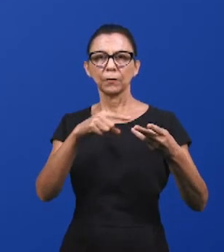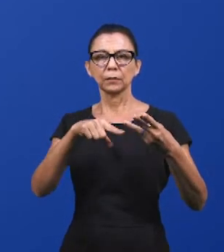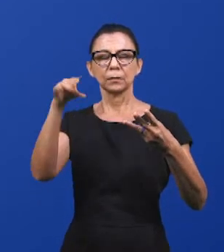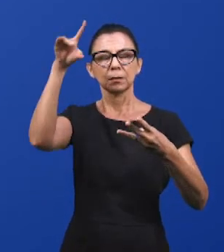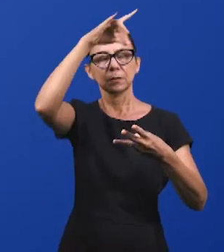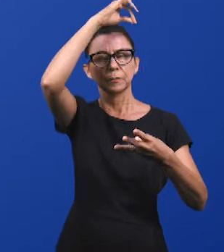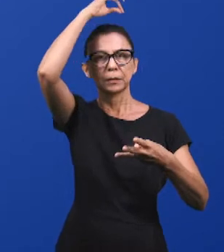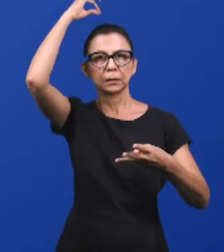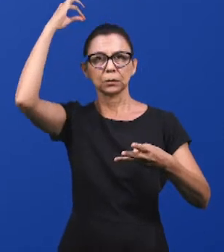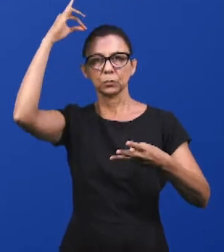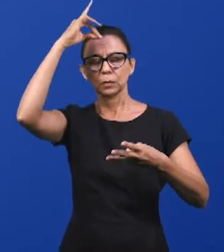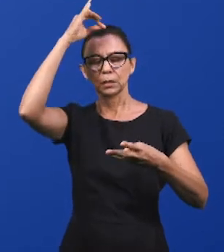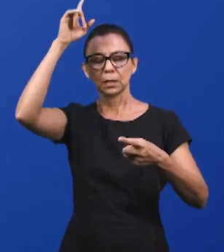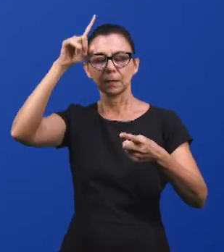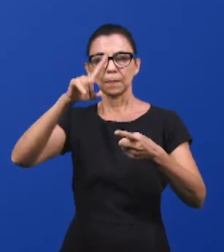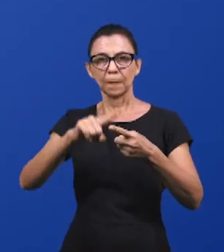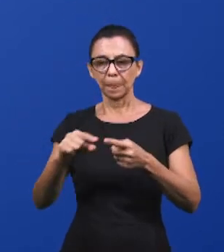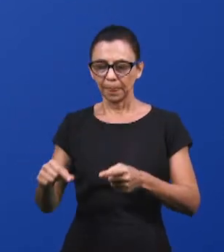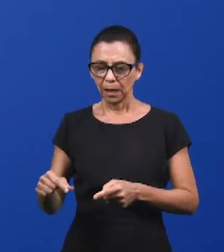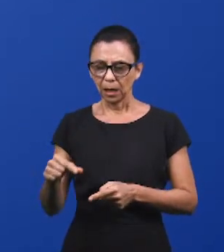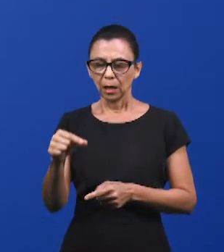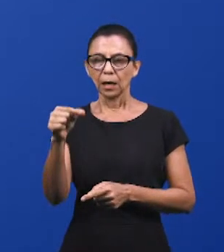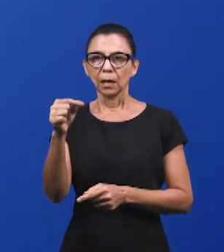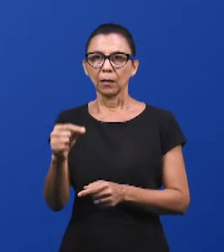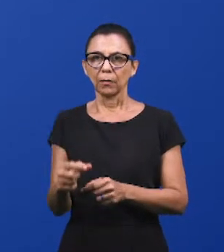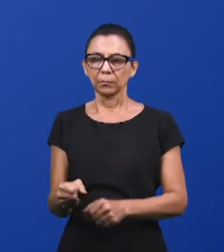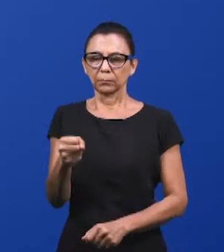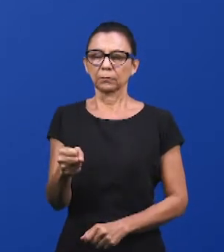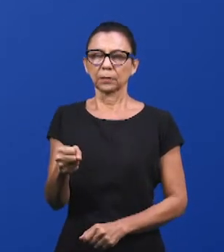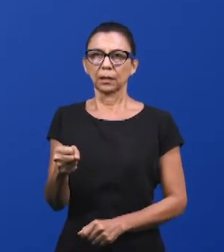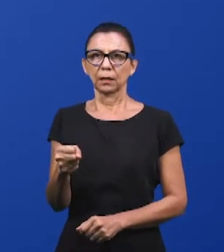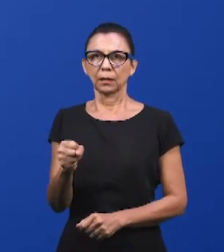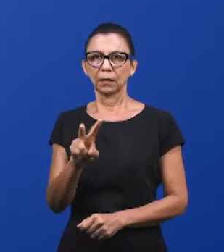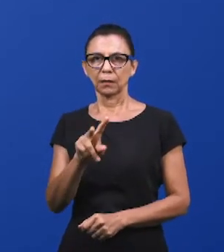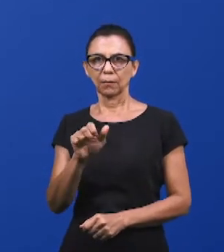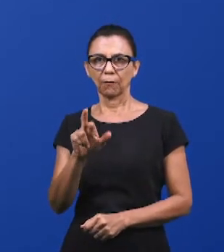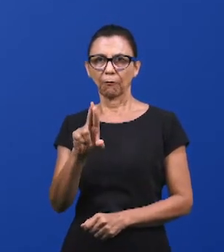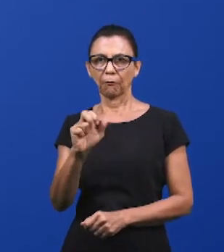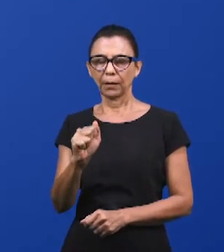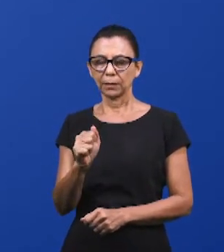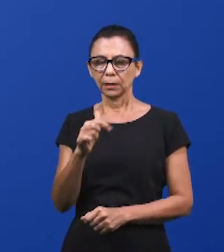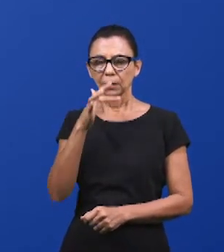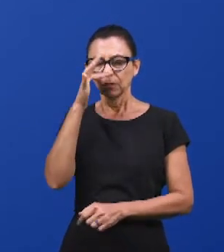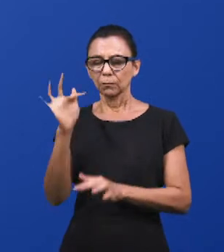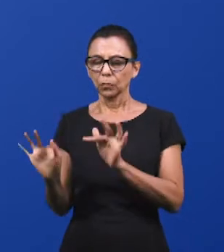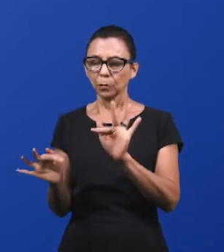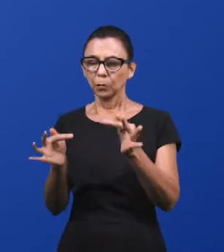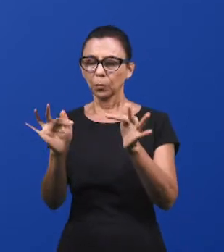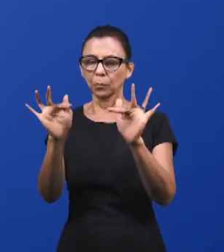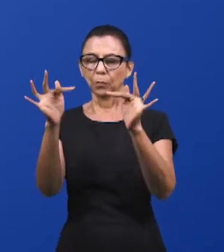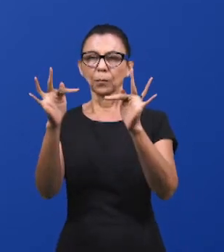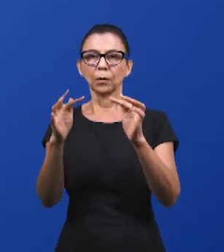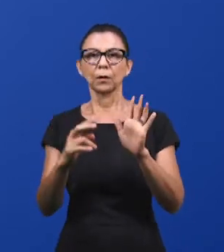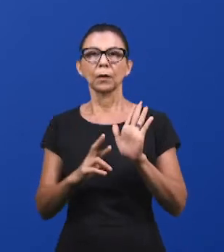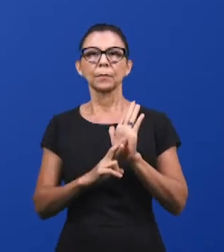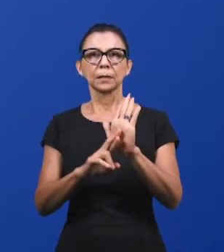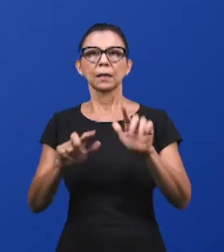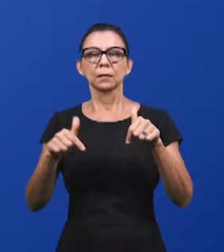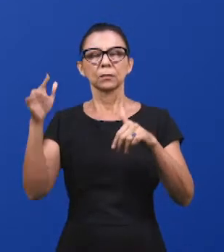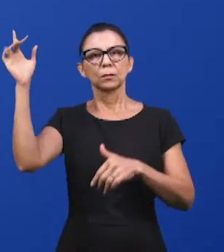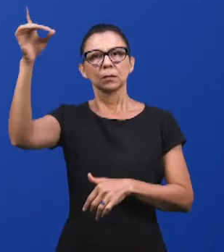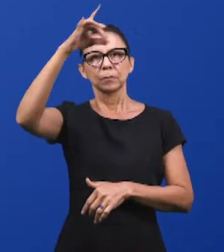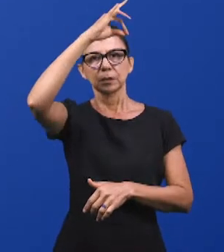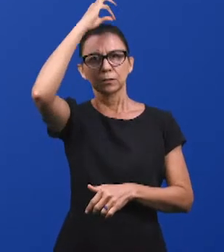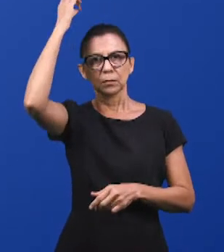A vara que floresceu nos fala da direção do Espírito Santo. Nós vemos o maná que nos fala